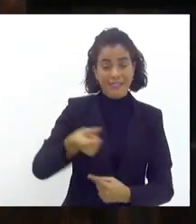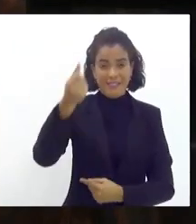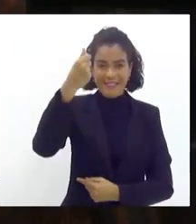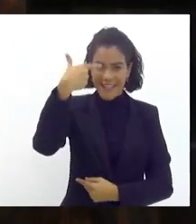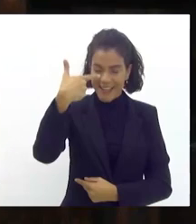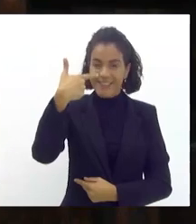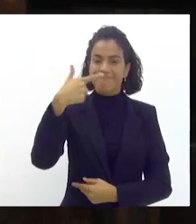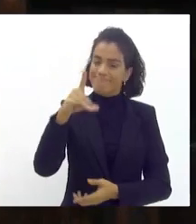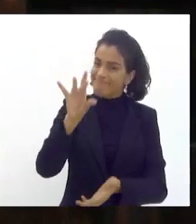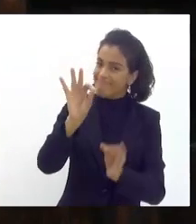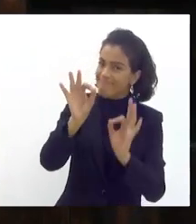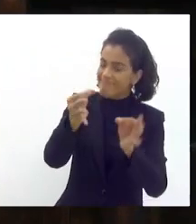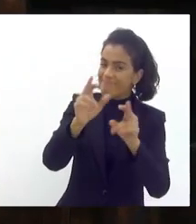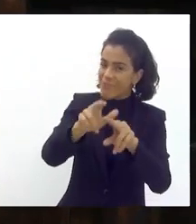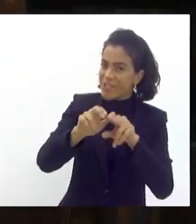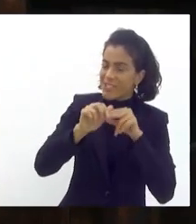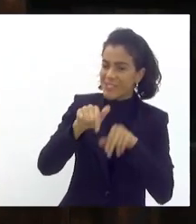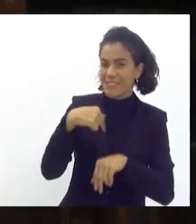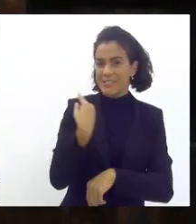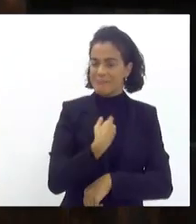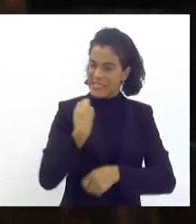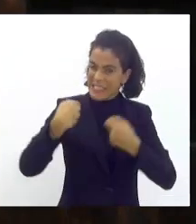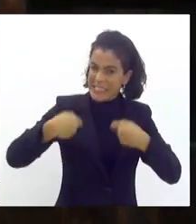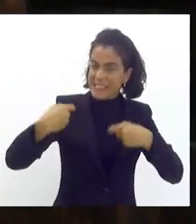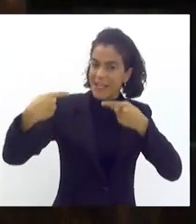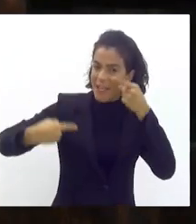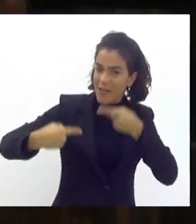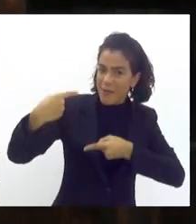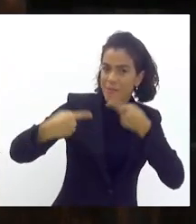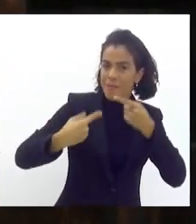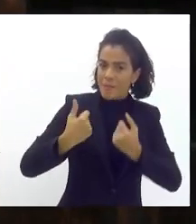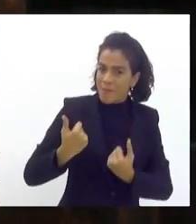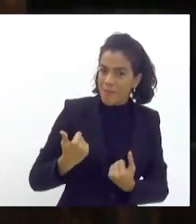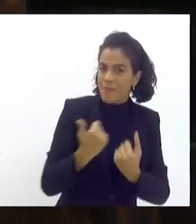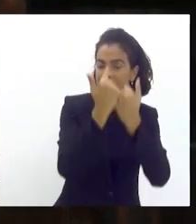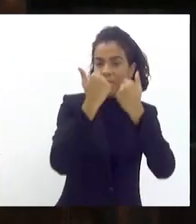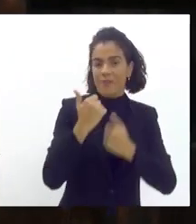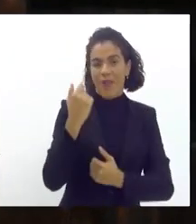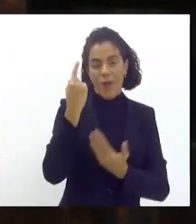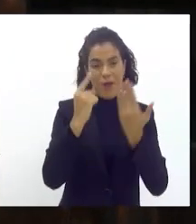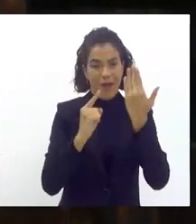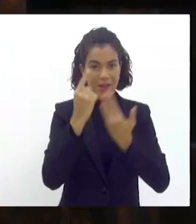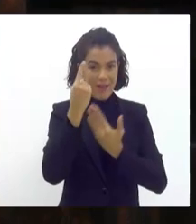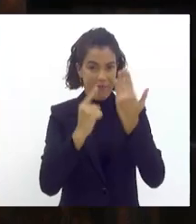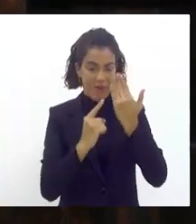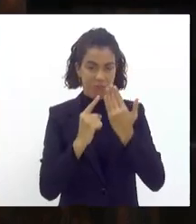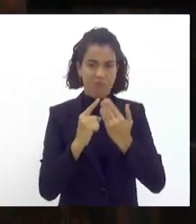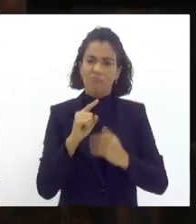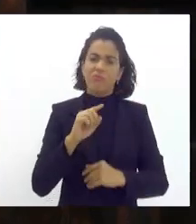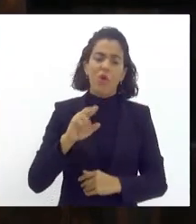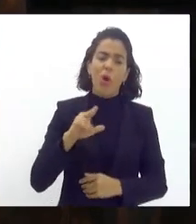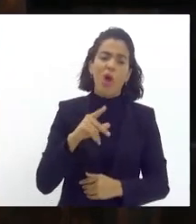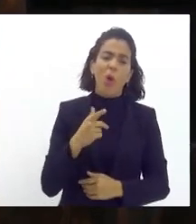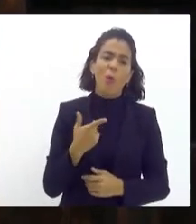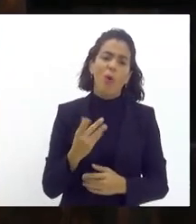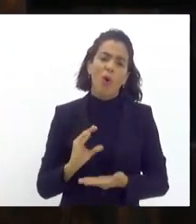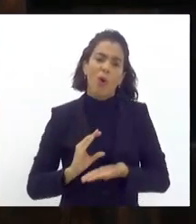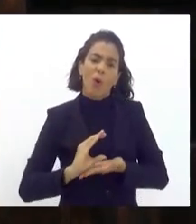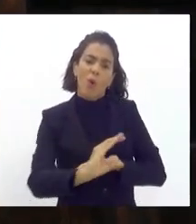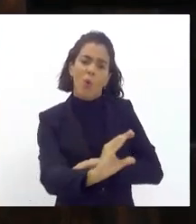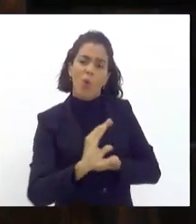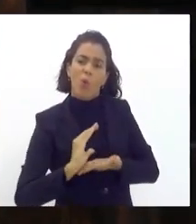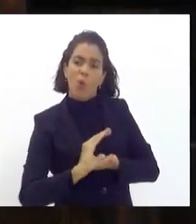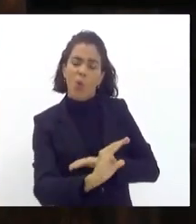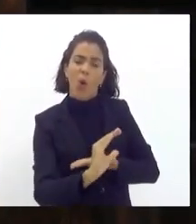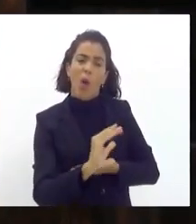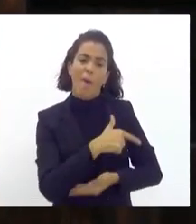e é exatamente por isso que a gente precisa discutir o fomento ao carnaval não como algo de patrocínio não pode